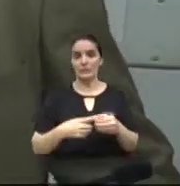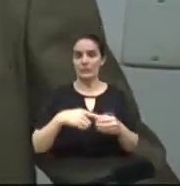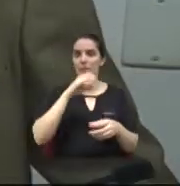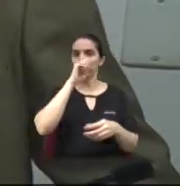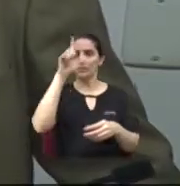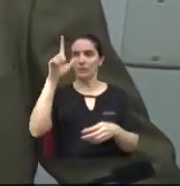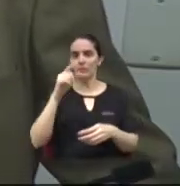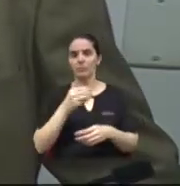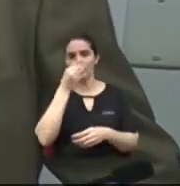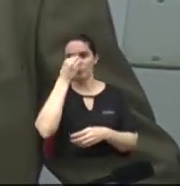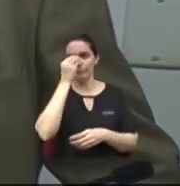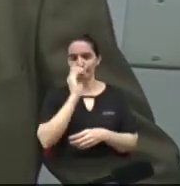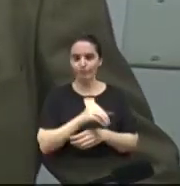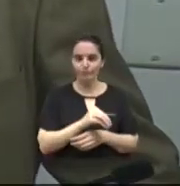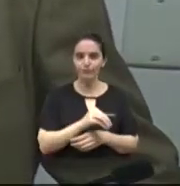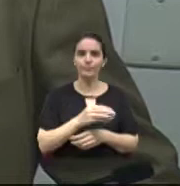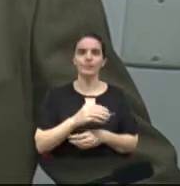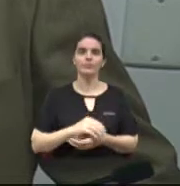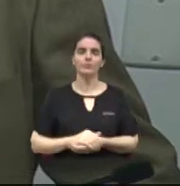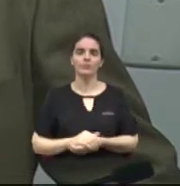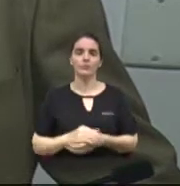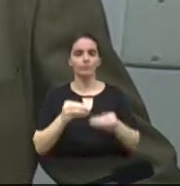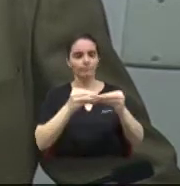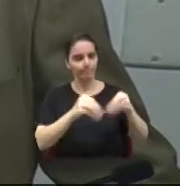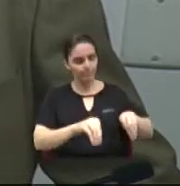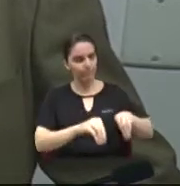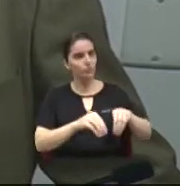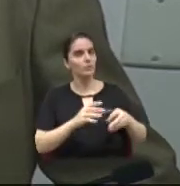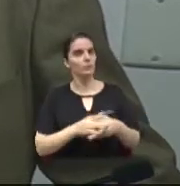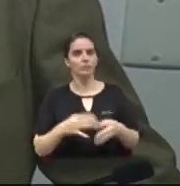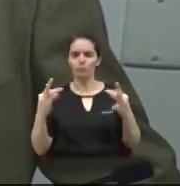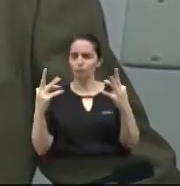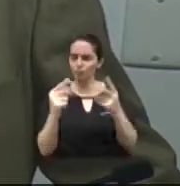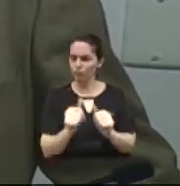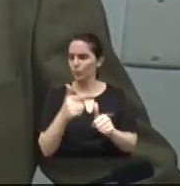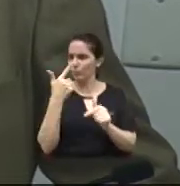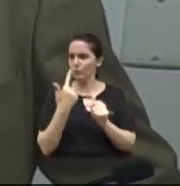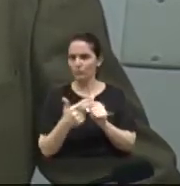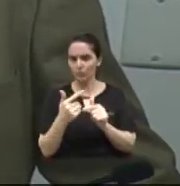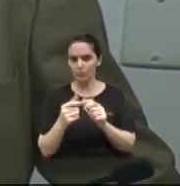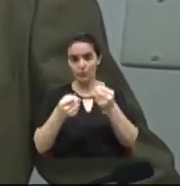questão de todos os carros que foram